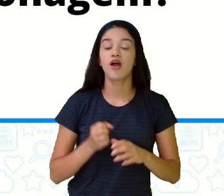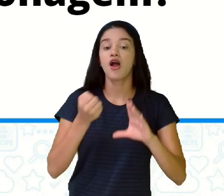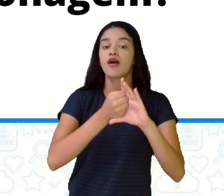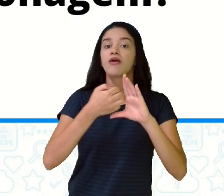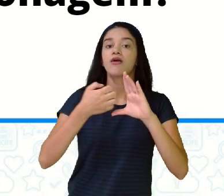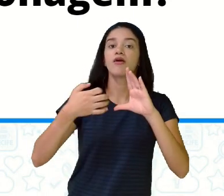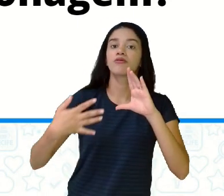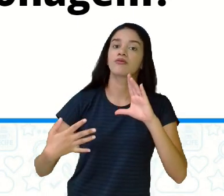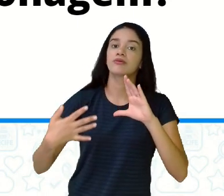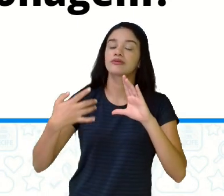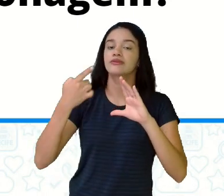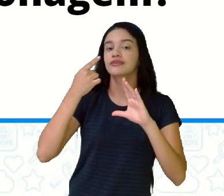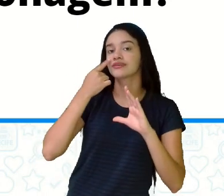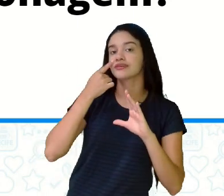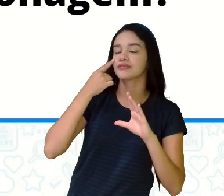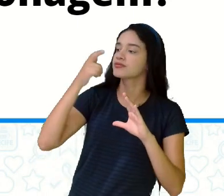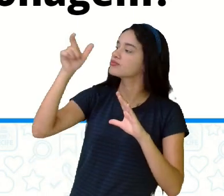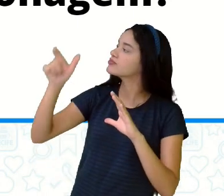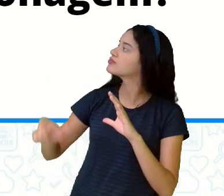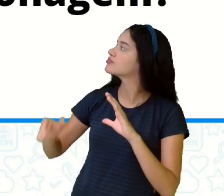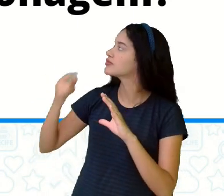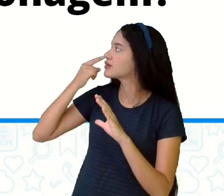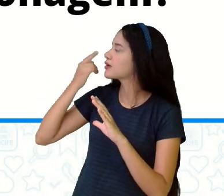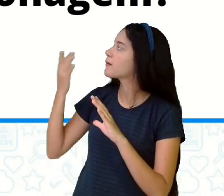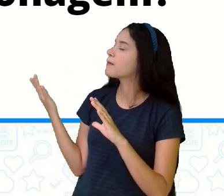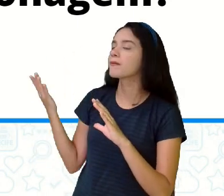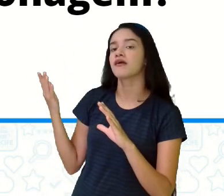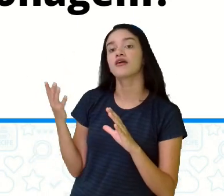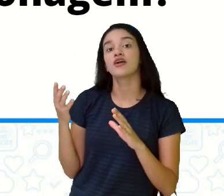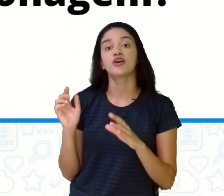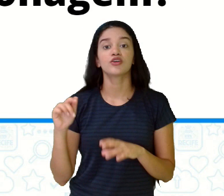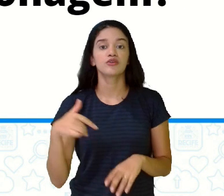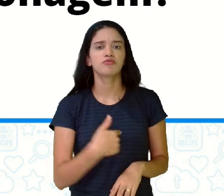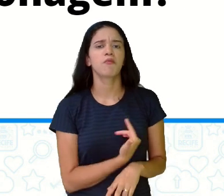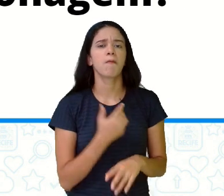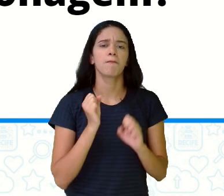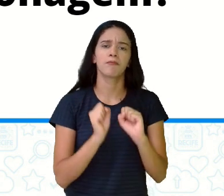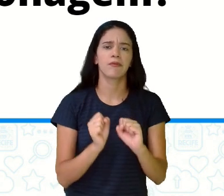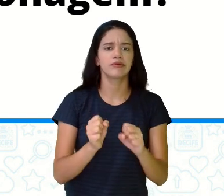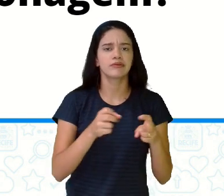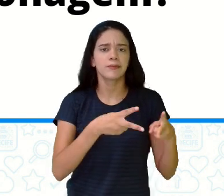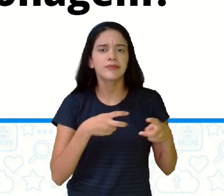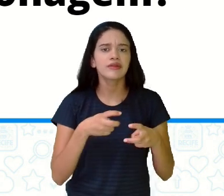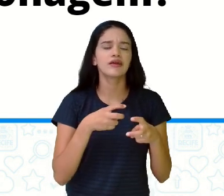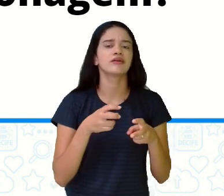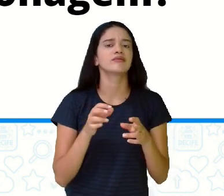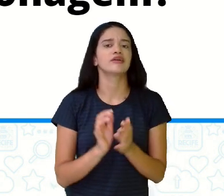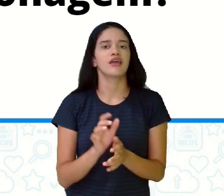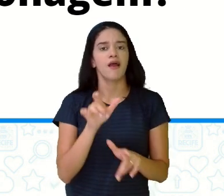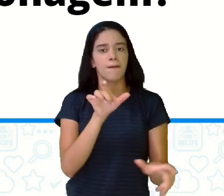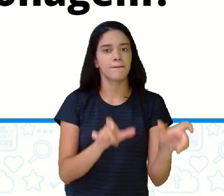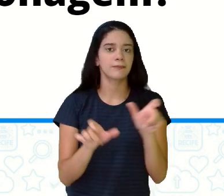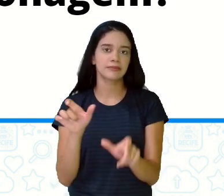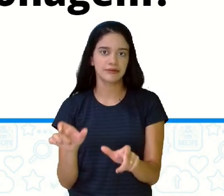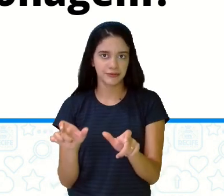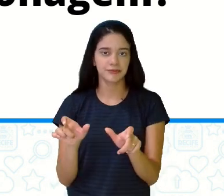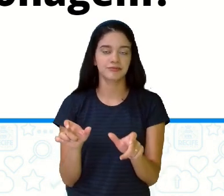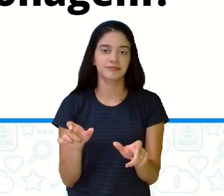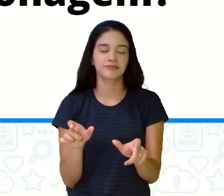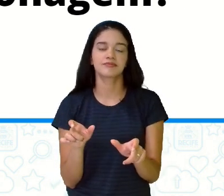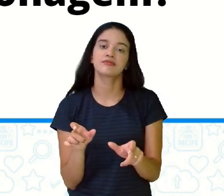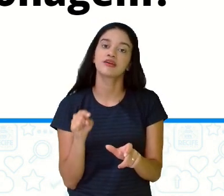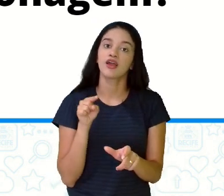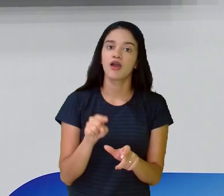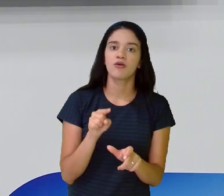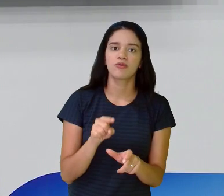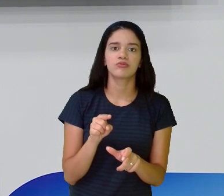características que revela aí que a gente pode atribuir a esse personagem? Podemos atribuir aí